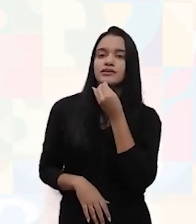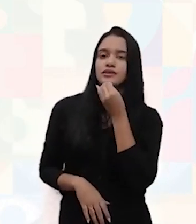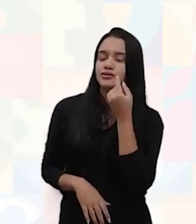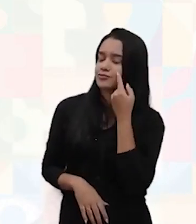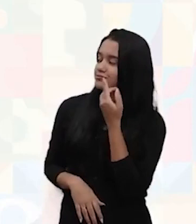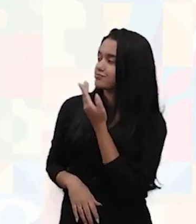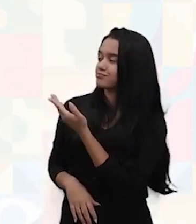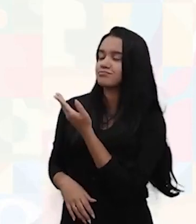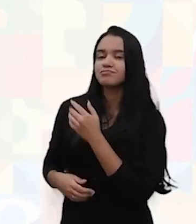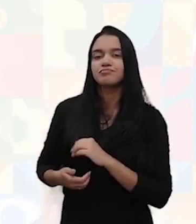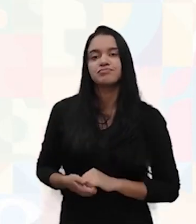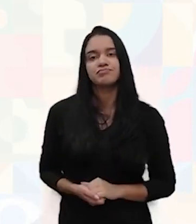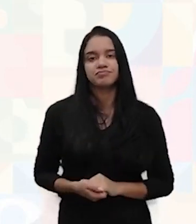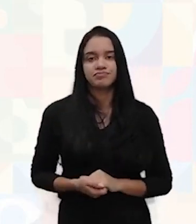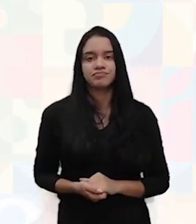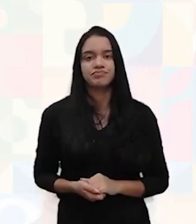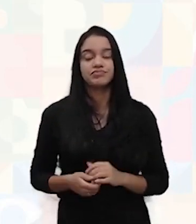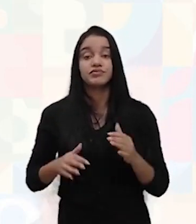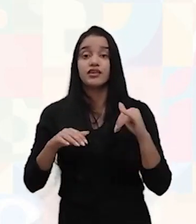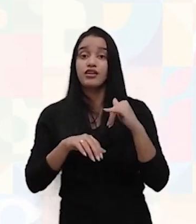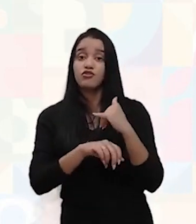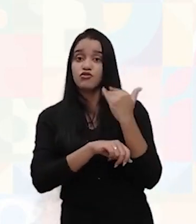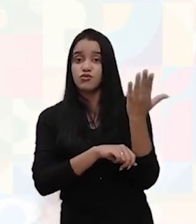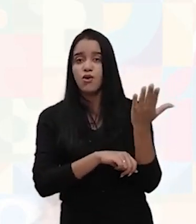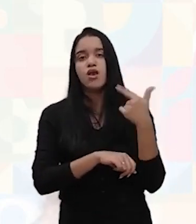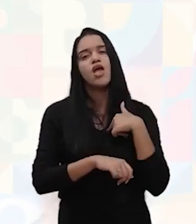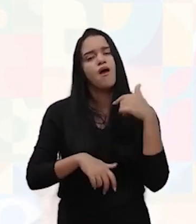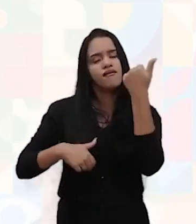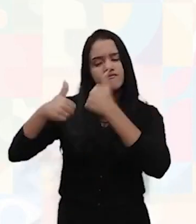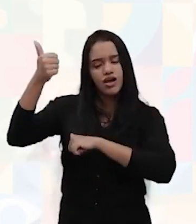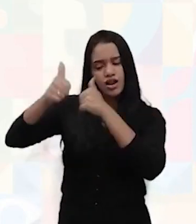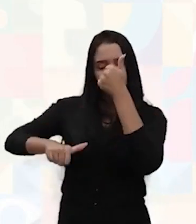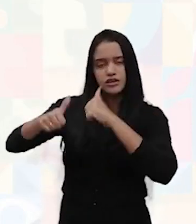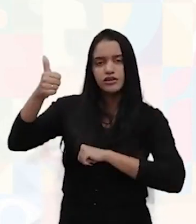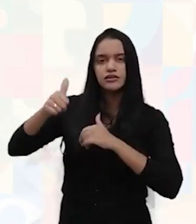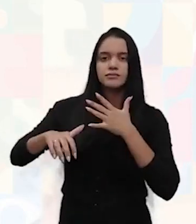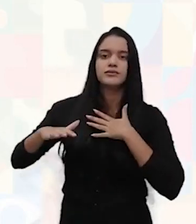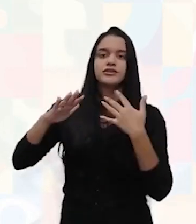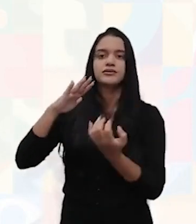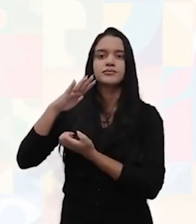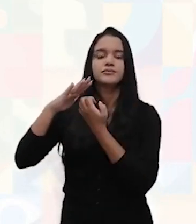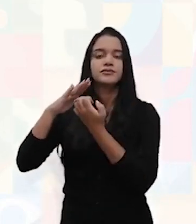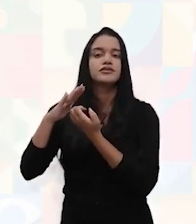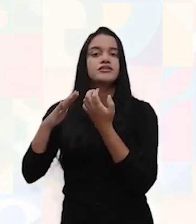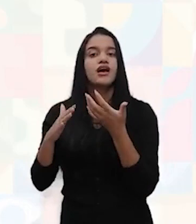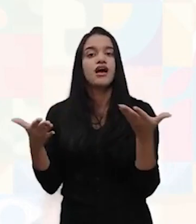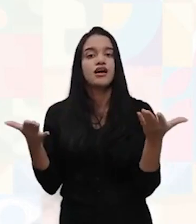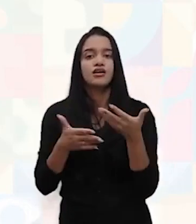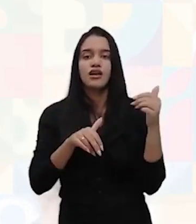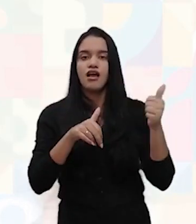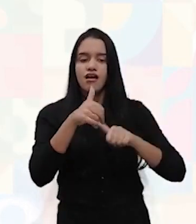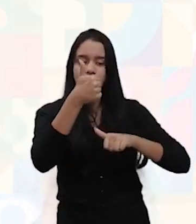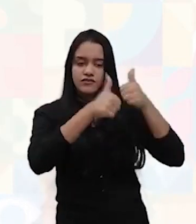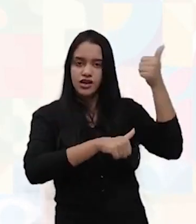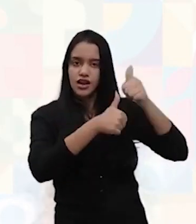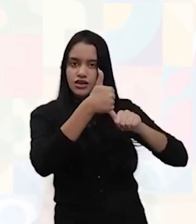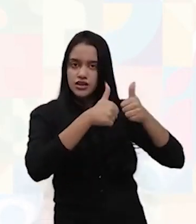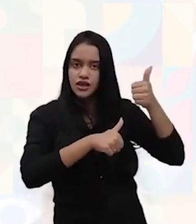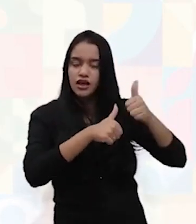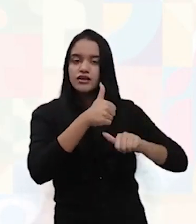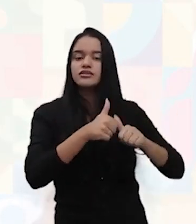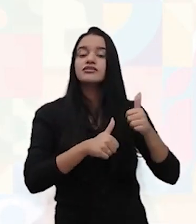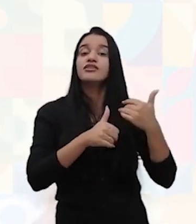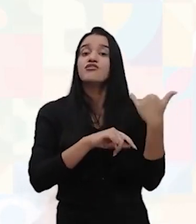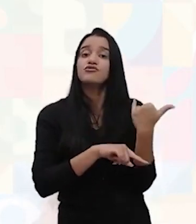Nesse aspecto, é um fator externo. Eu já avaliei a minha empresa internamente e agora eu vou avaliá-la de maneira